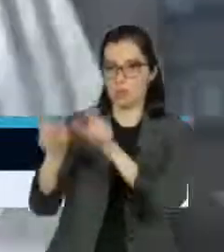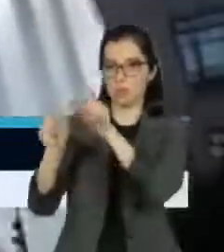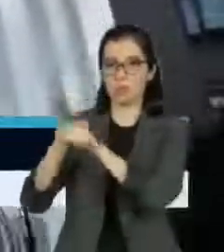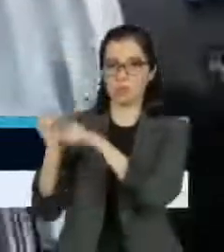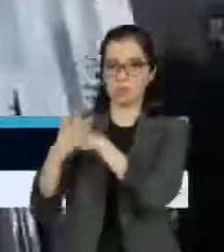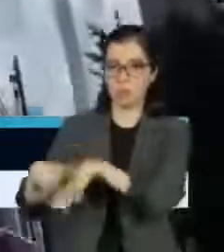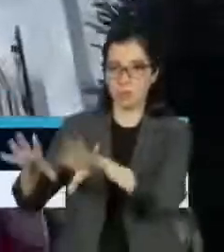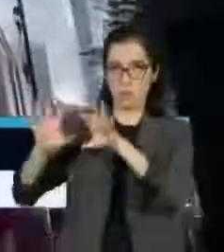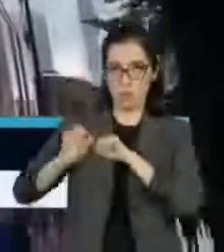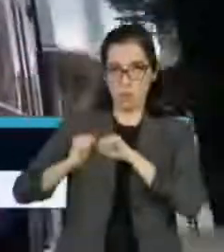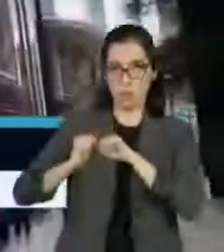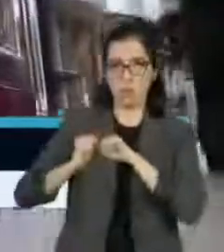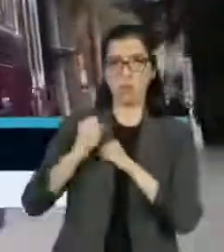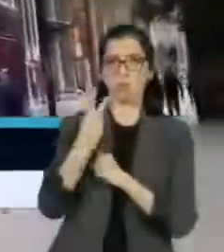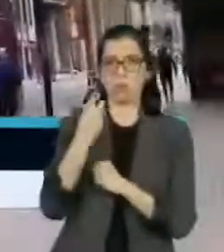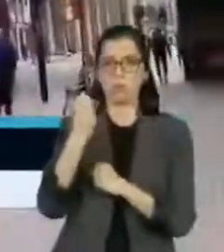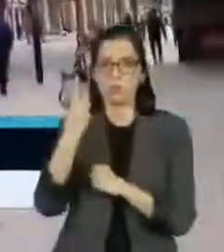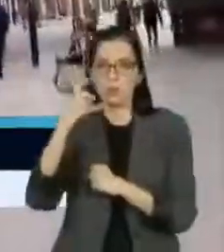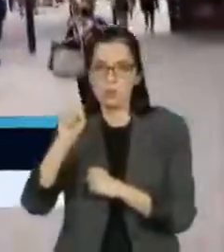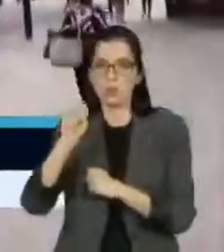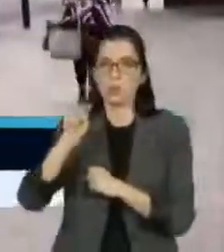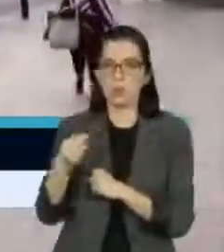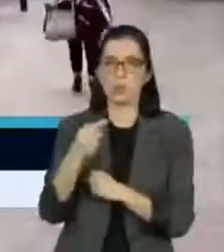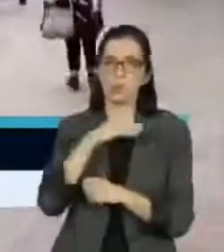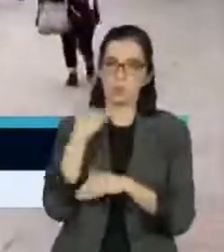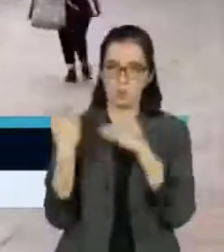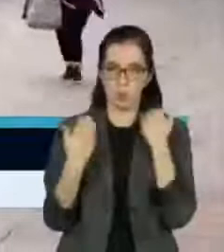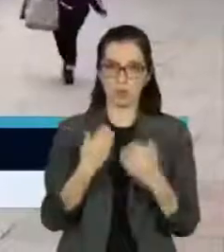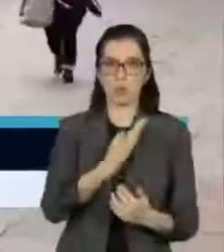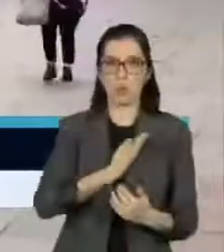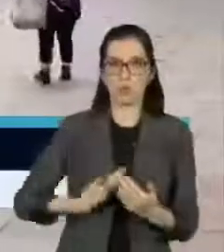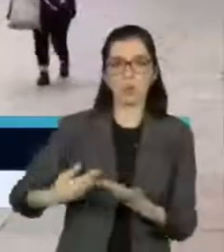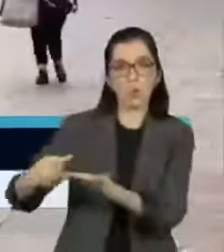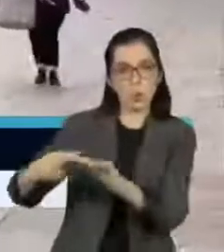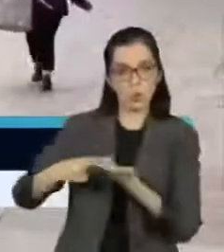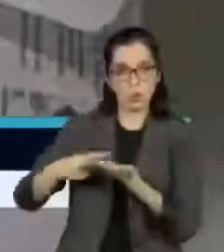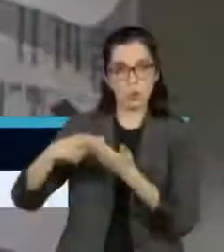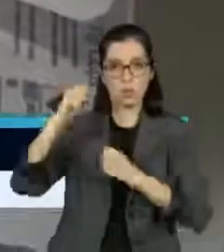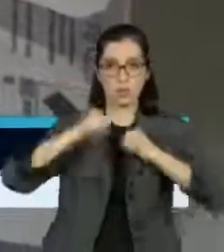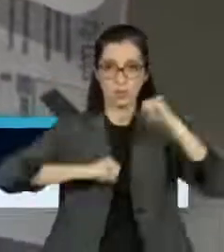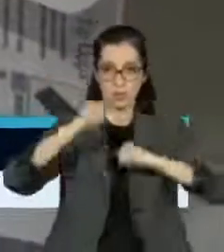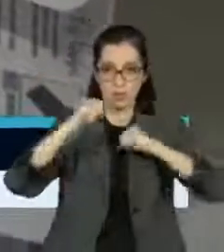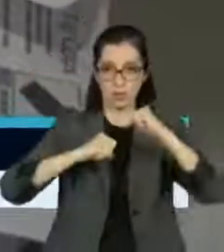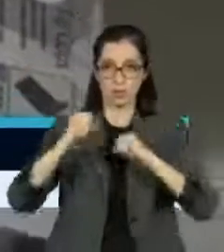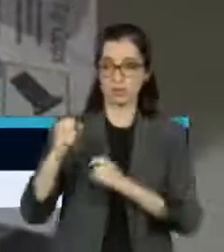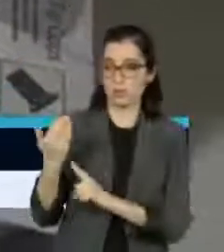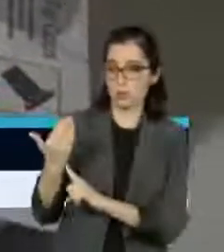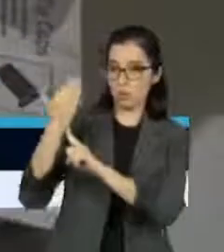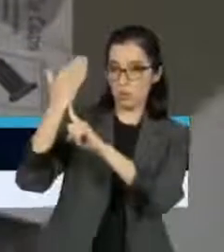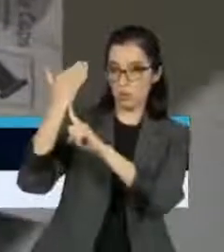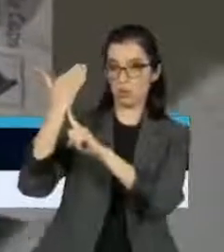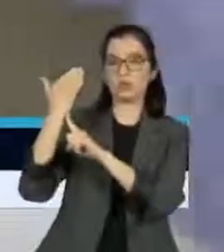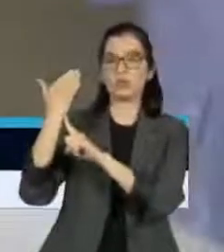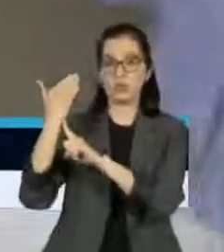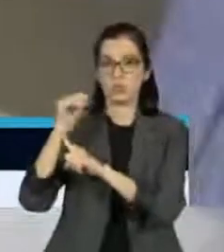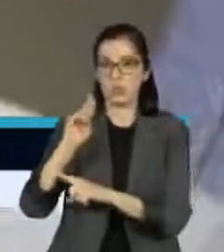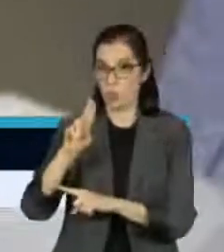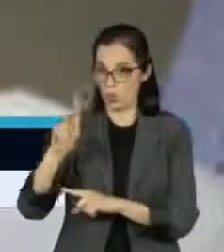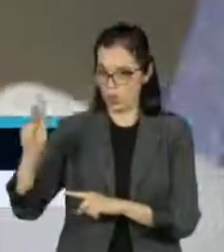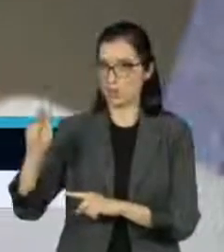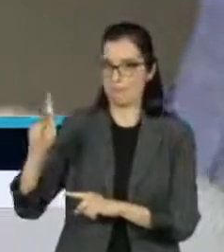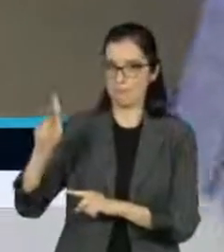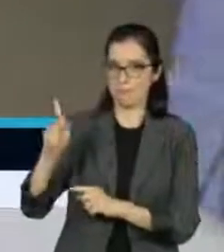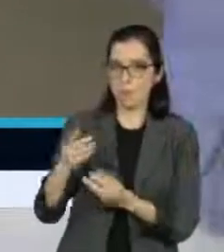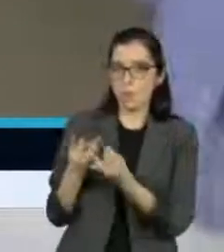mortos. No Reino Unido, o governo negocia com uma empresa de biotecnologia britânica uma forma de testar a eficácia de